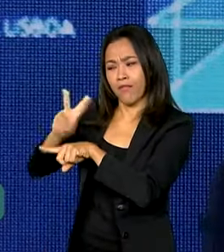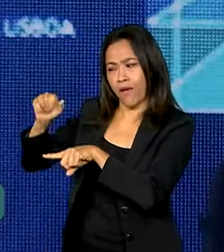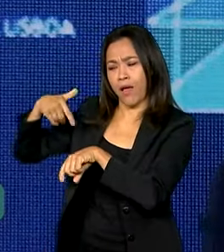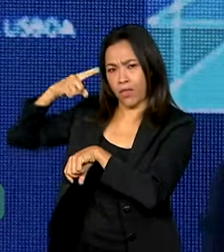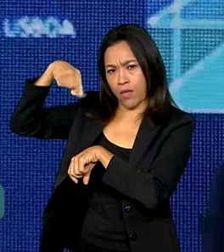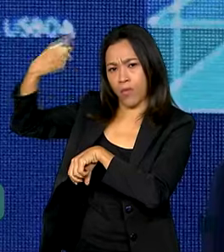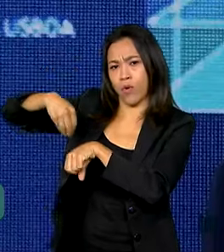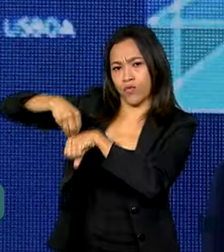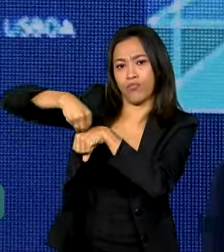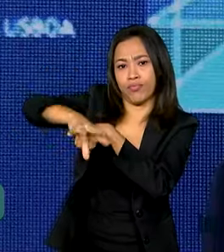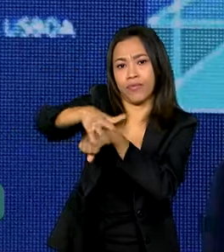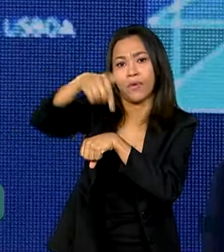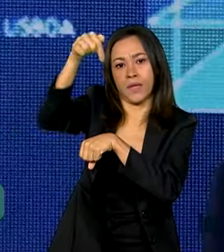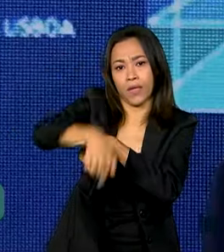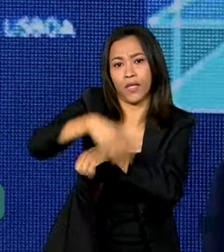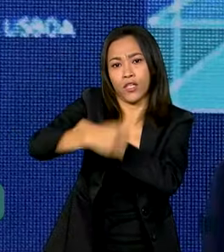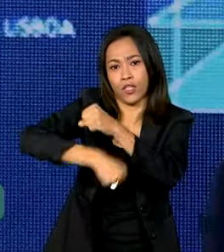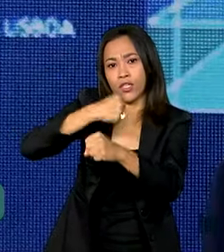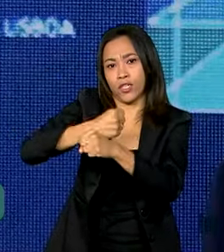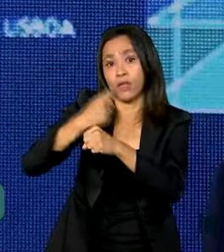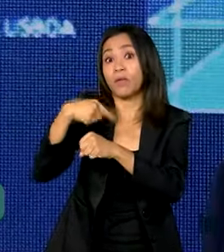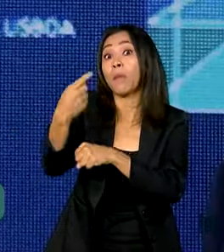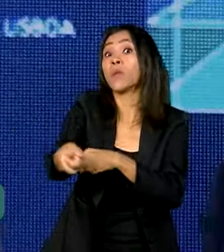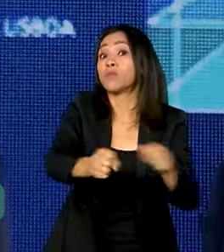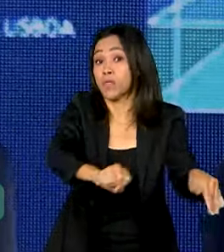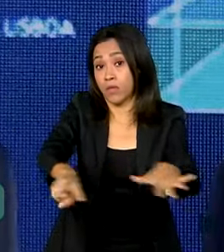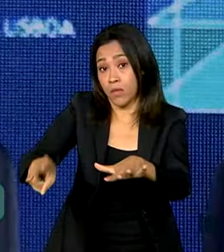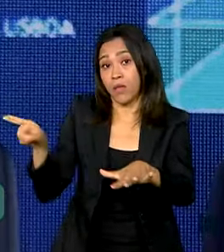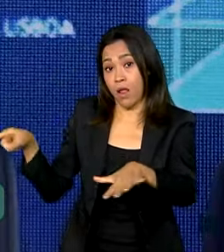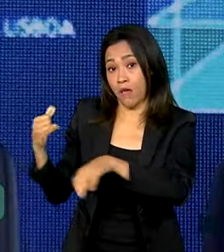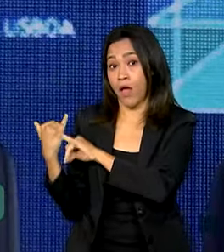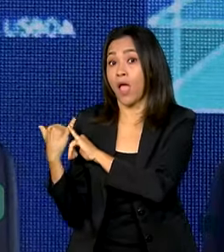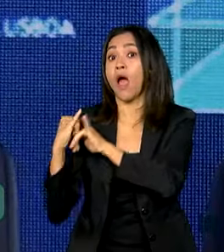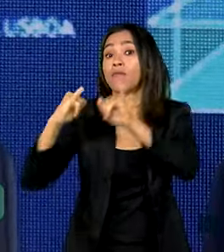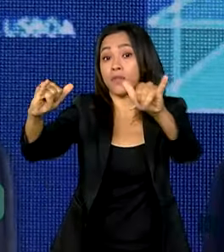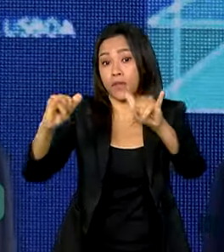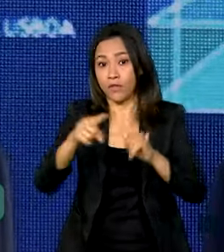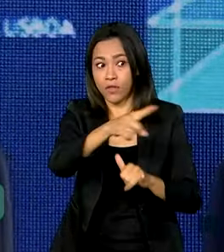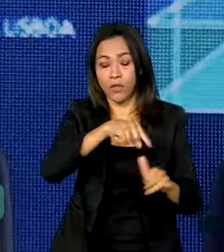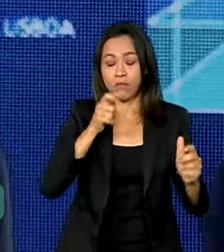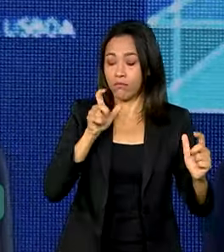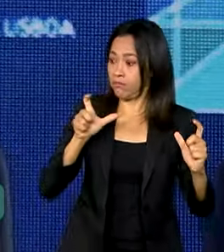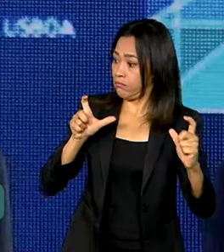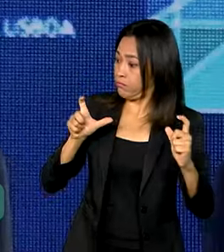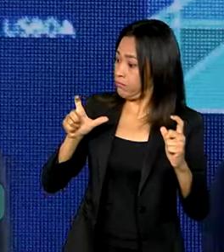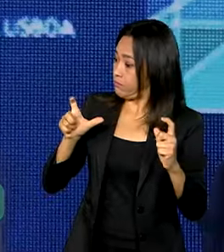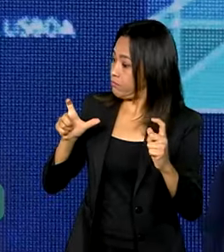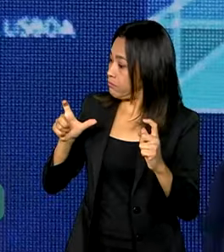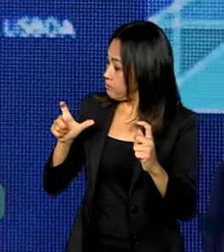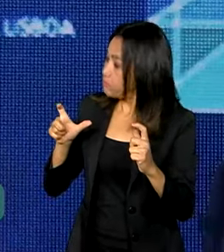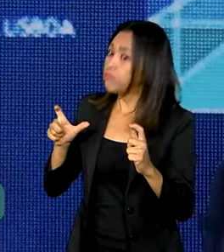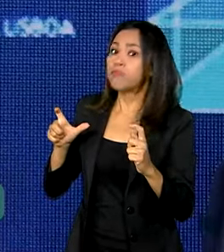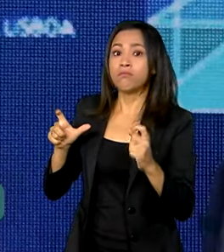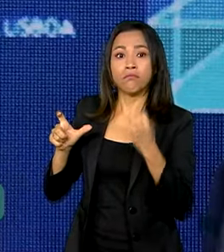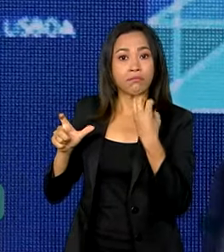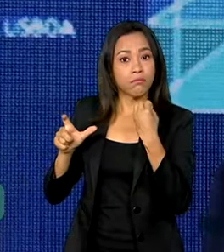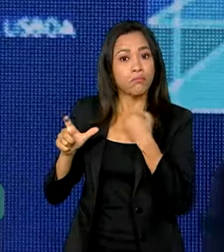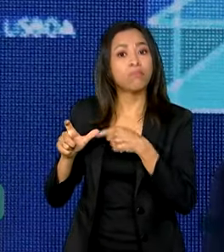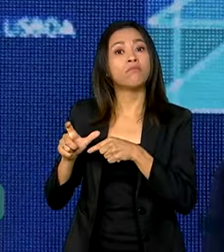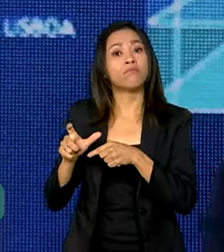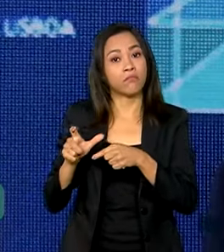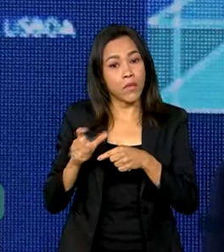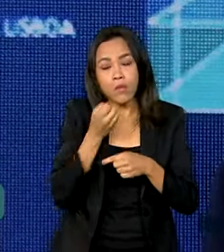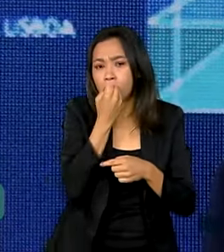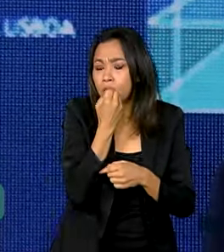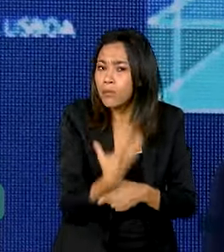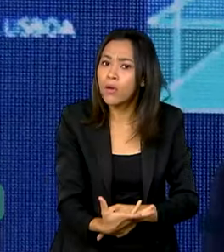deste ano até a semana que vem e eles vão impressionar todos. É muito significativo você ter